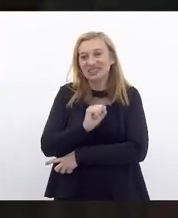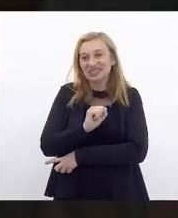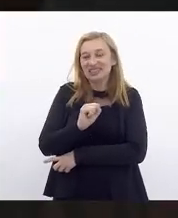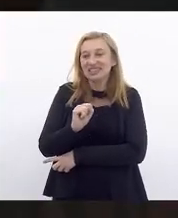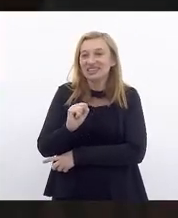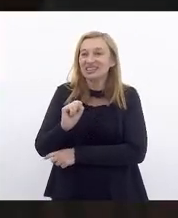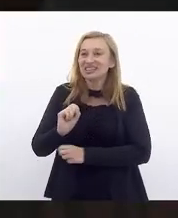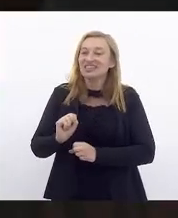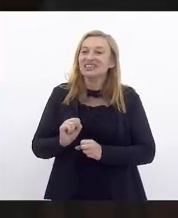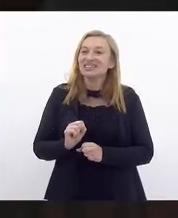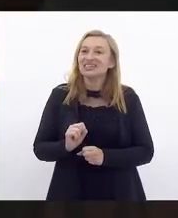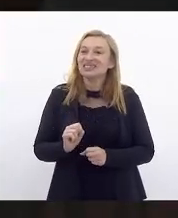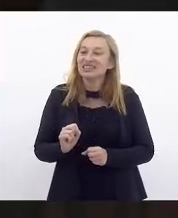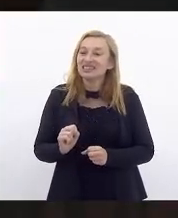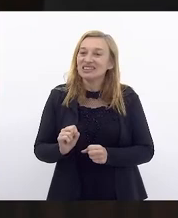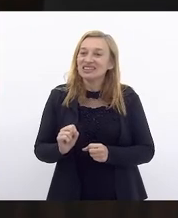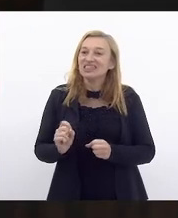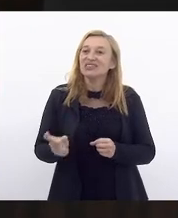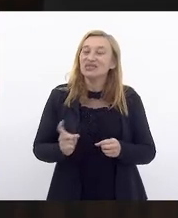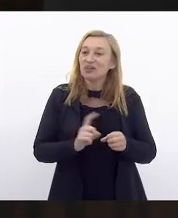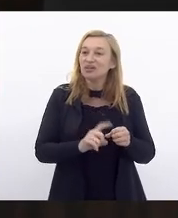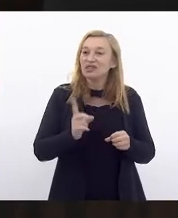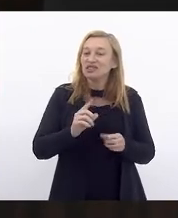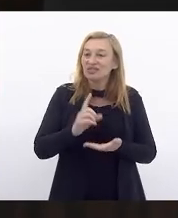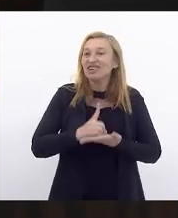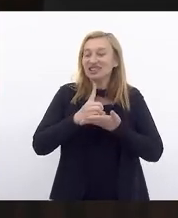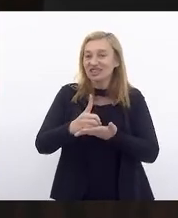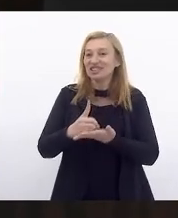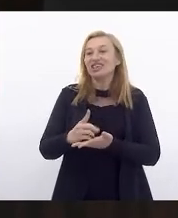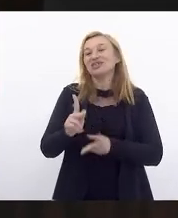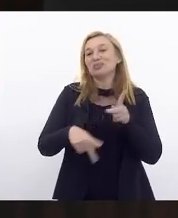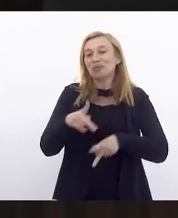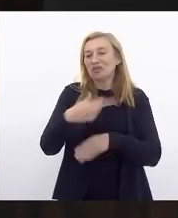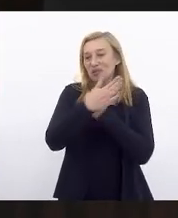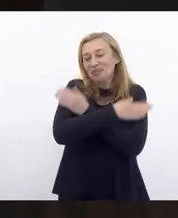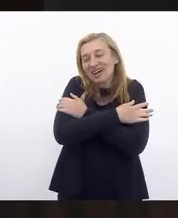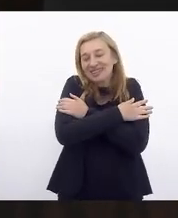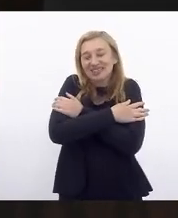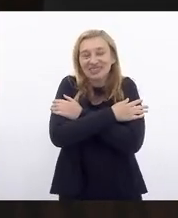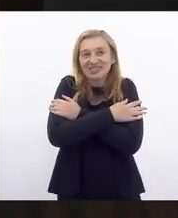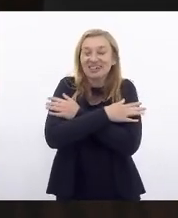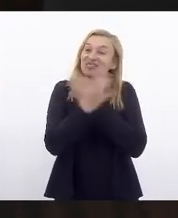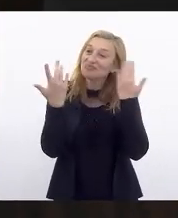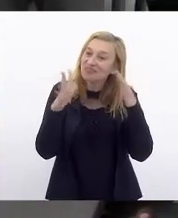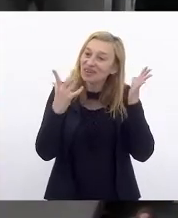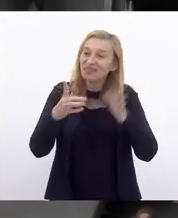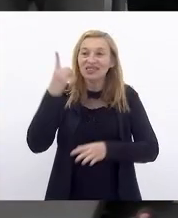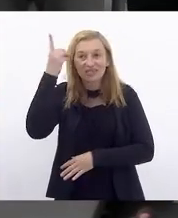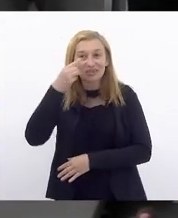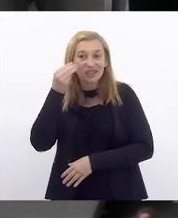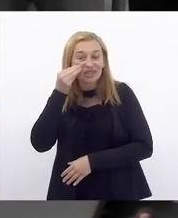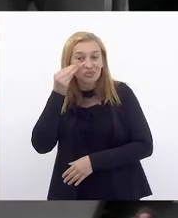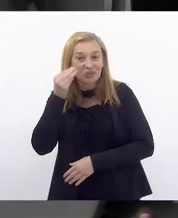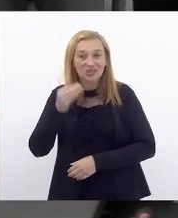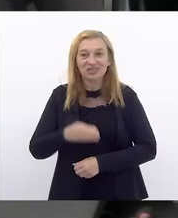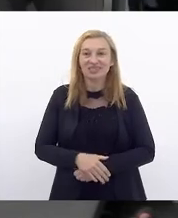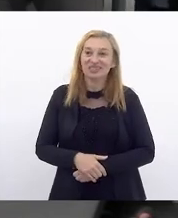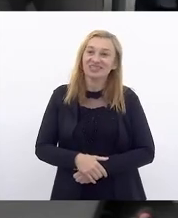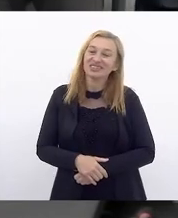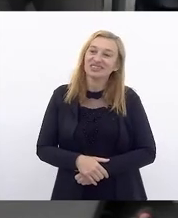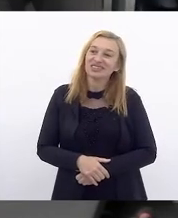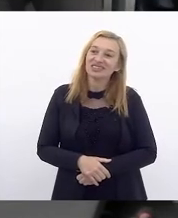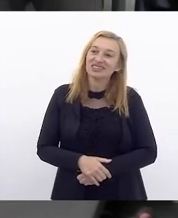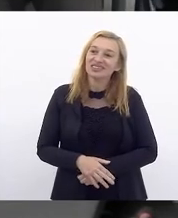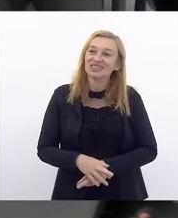resgata não só a cultura, mas também a dignidade desse povo. Um abraço grande. Parabéns, deputada Mônica. Meus